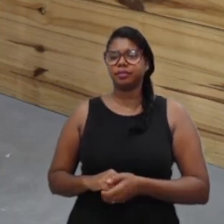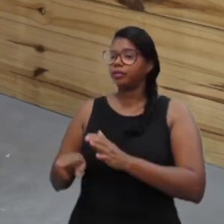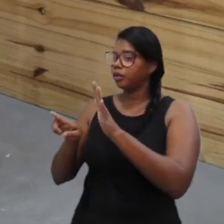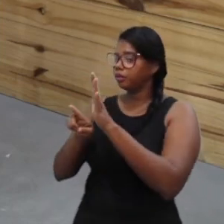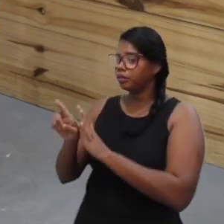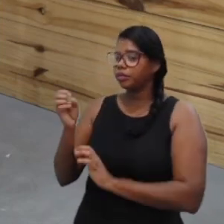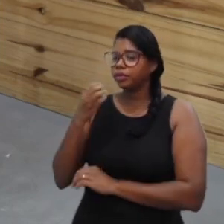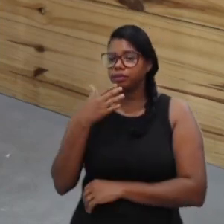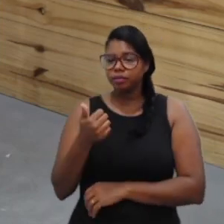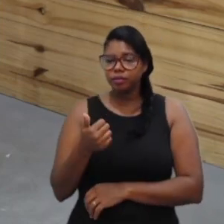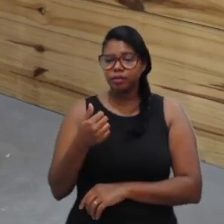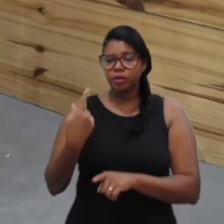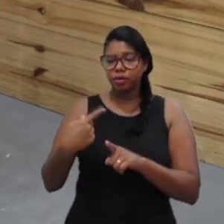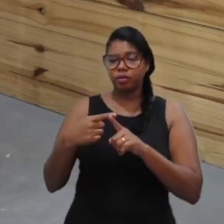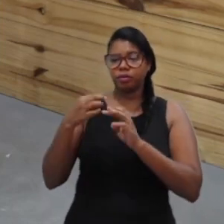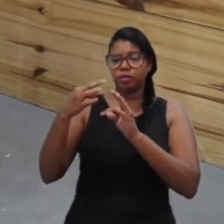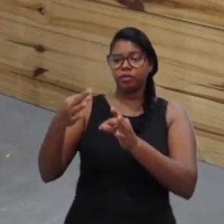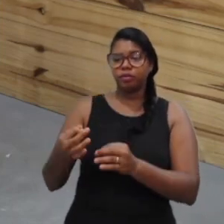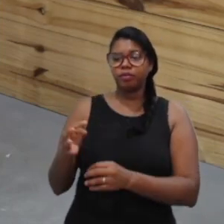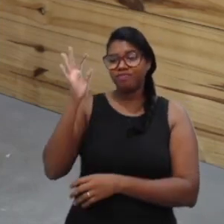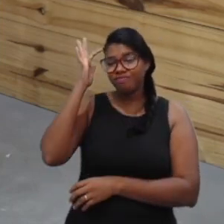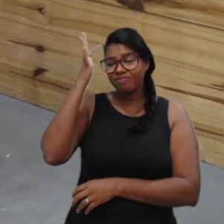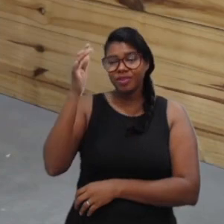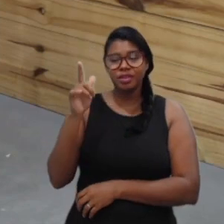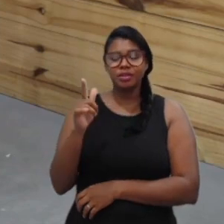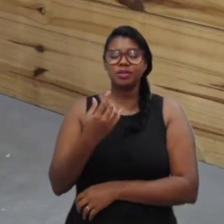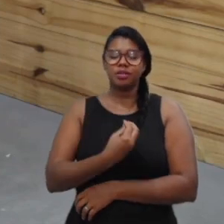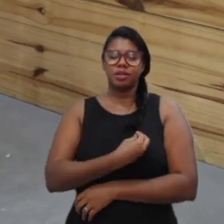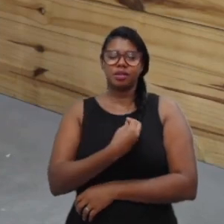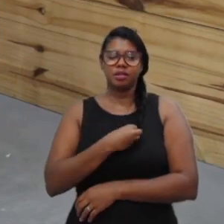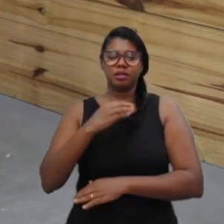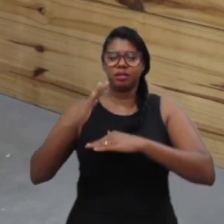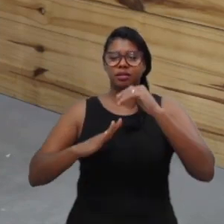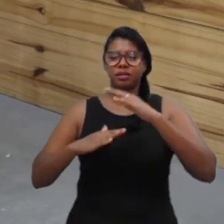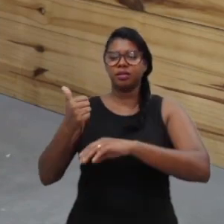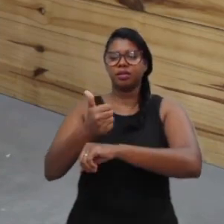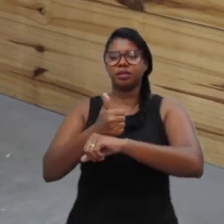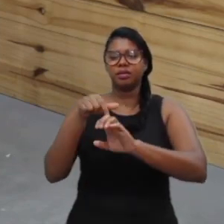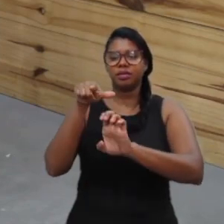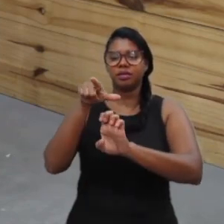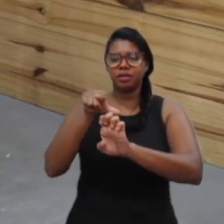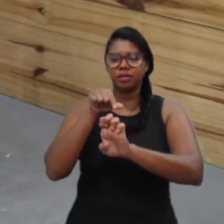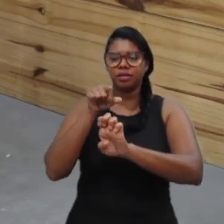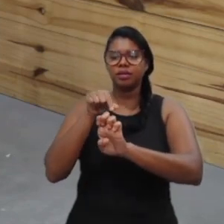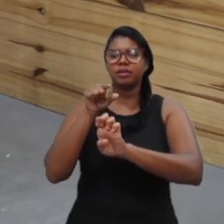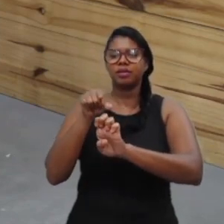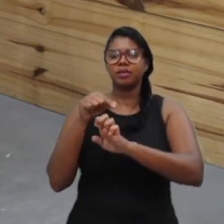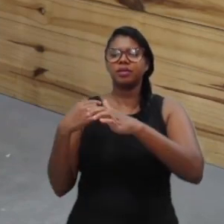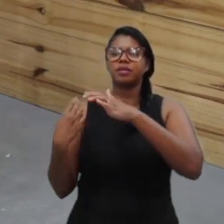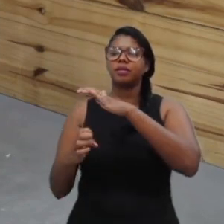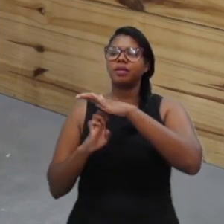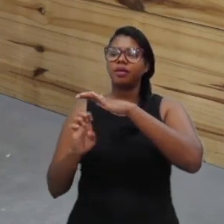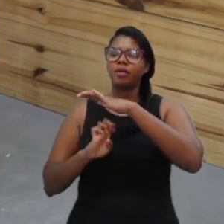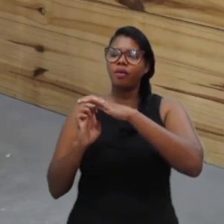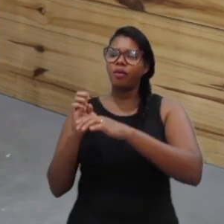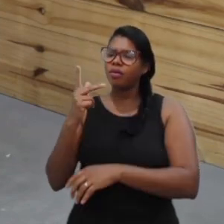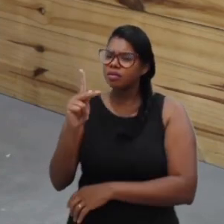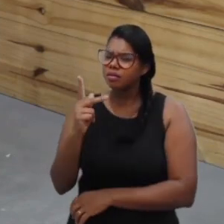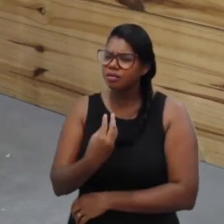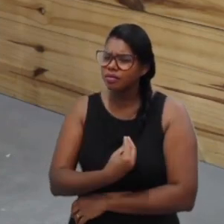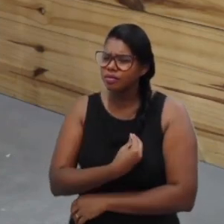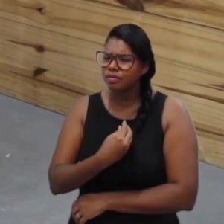decisão, não só na vida do profissional, do empreendedor, ou na sua vida pessoal, tem